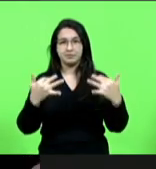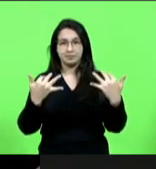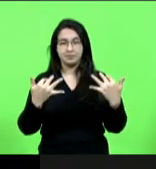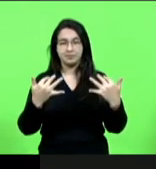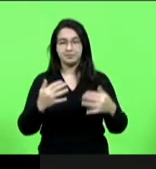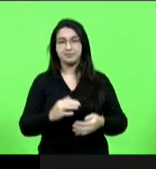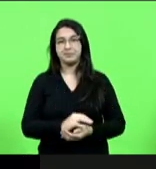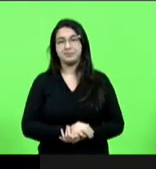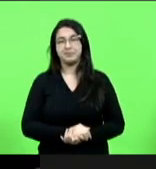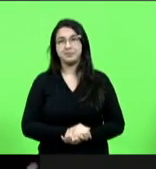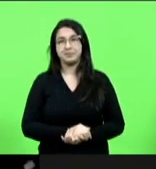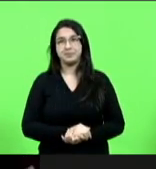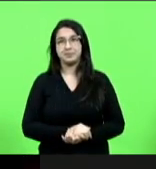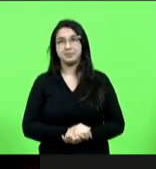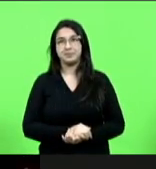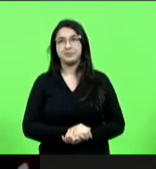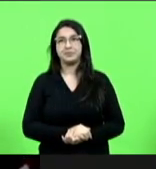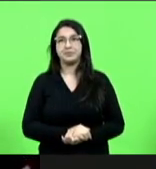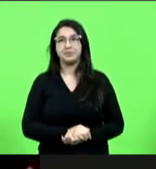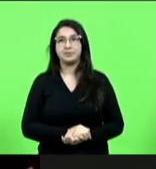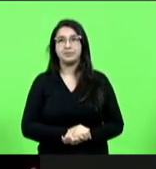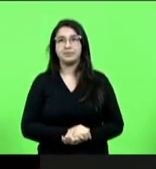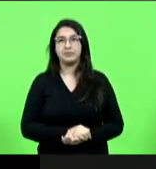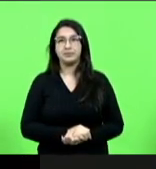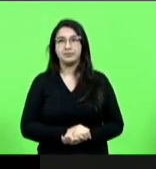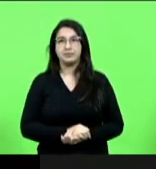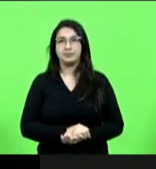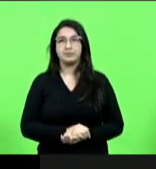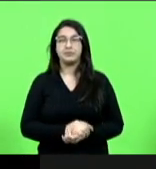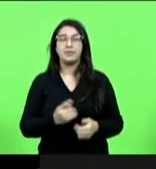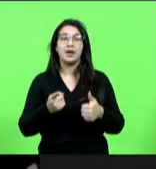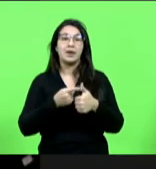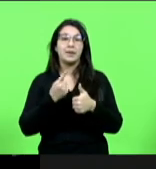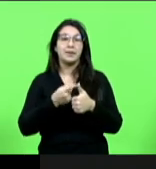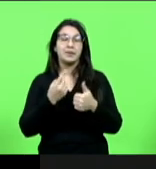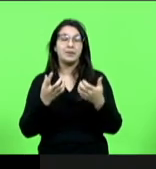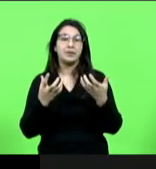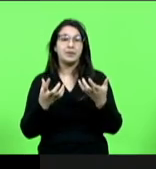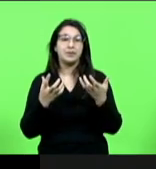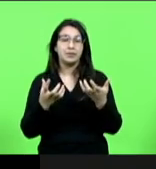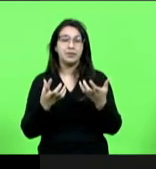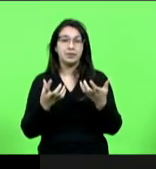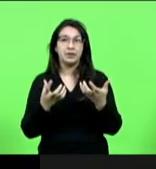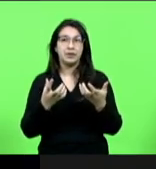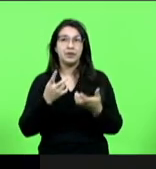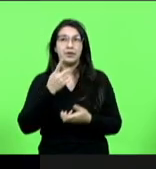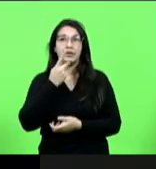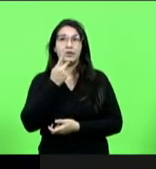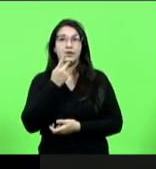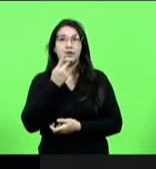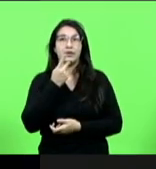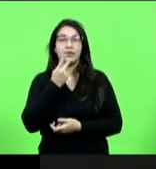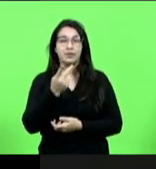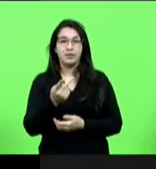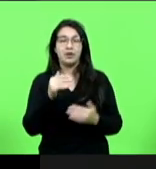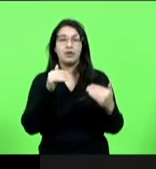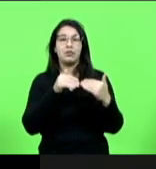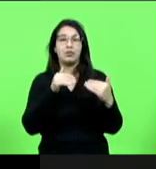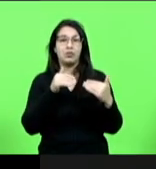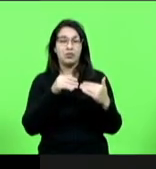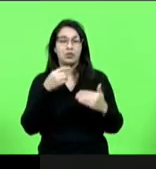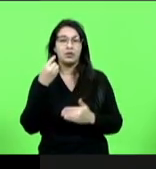eu quero primeiro fazer menção ao pronunciamento do da deputada